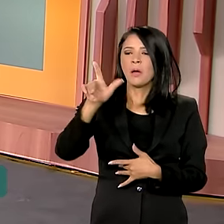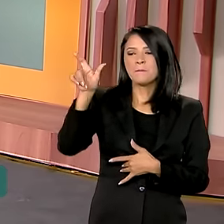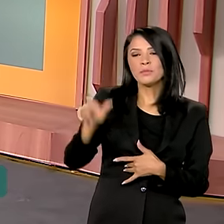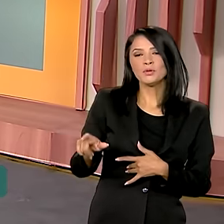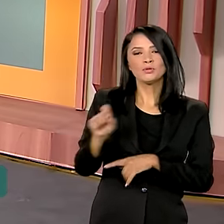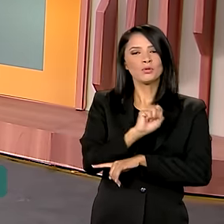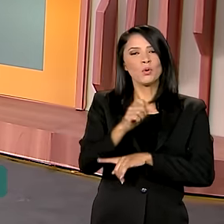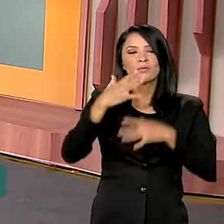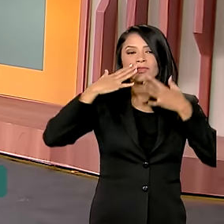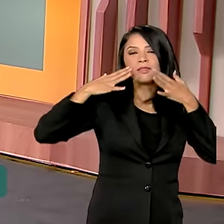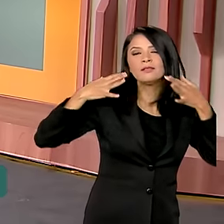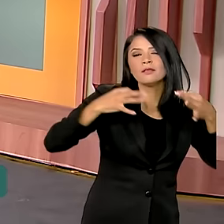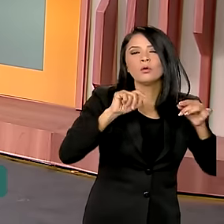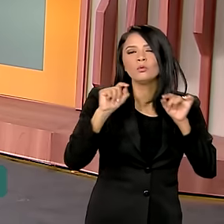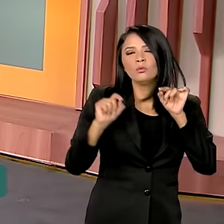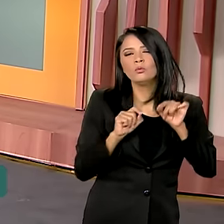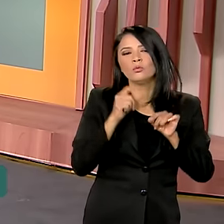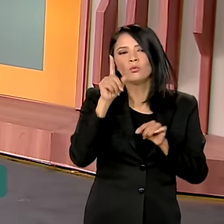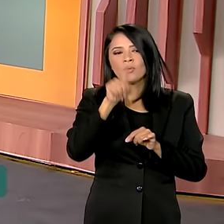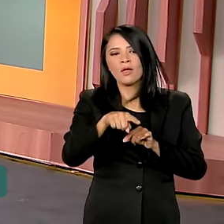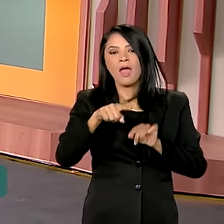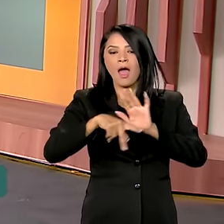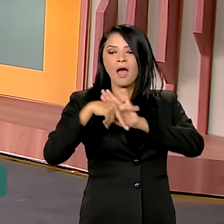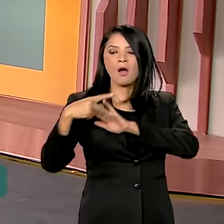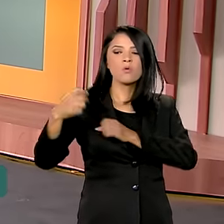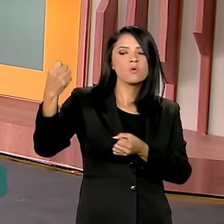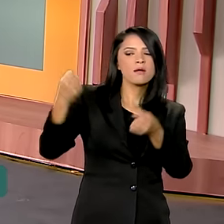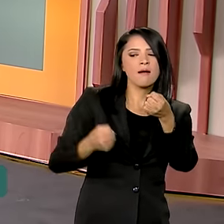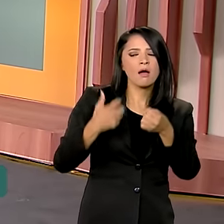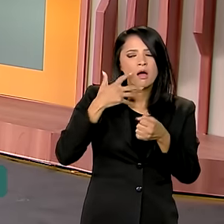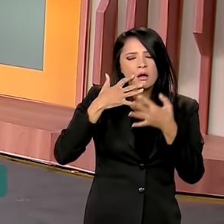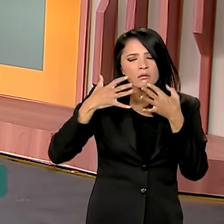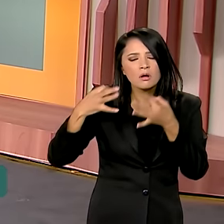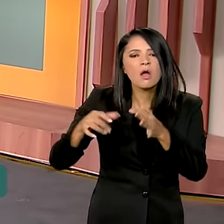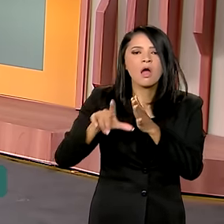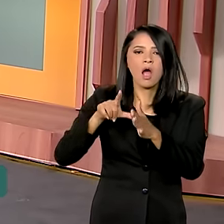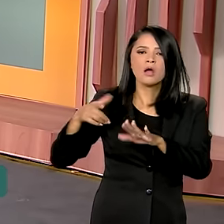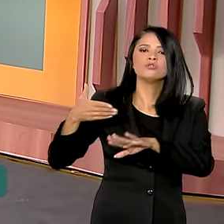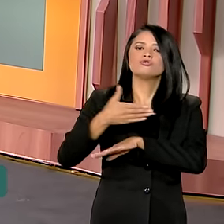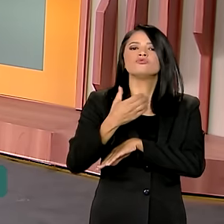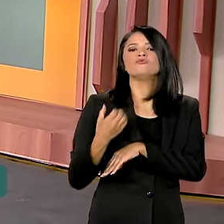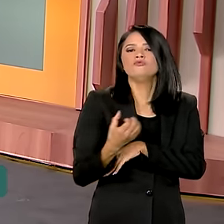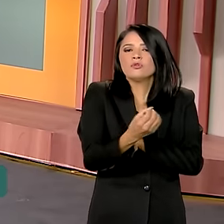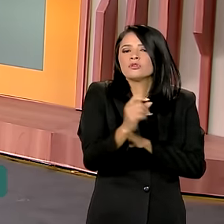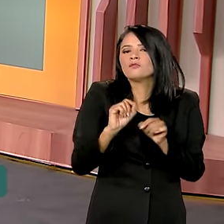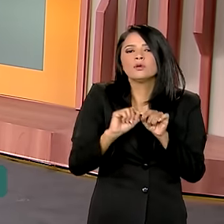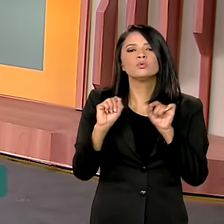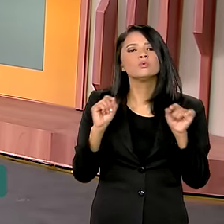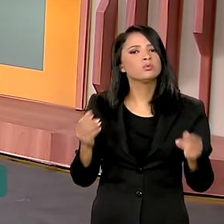tem que prestar atenção, inclusive em relação ao veículo, o que ele deve observar antes de pegar a estrada?